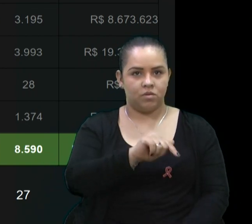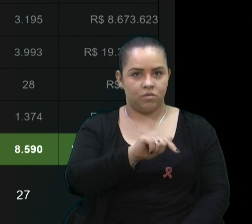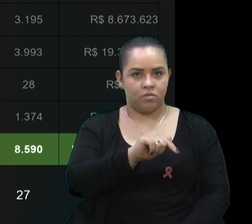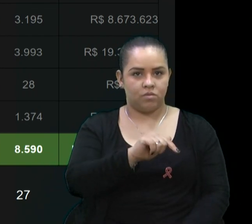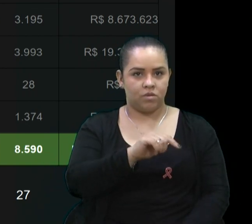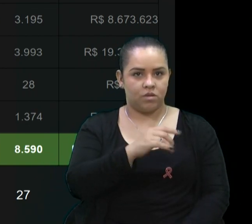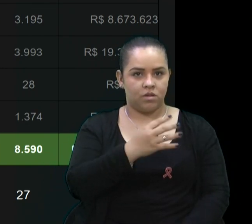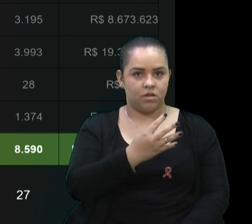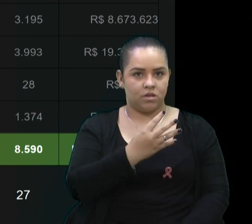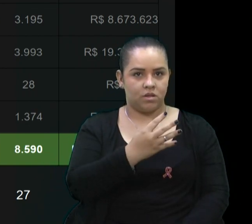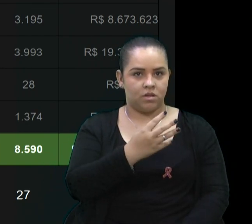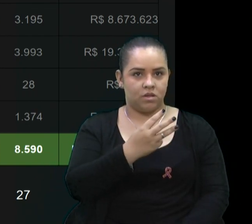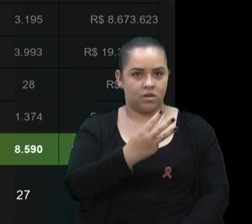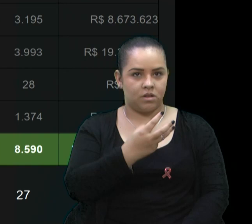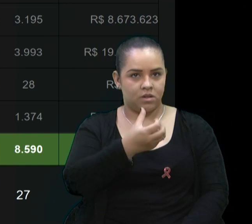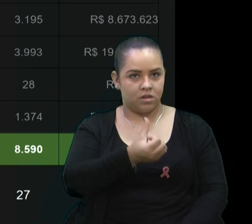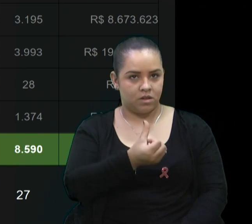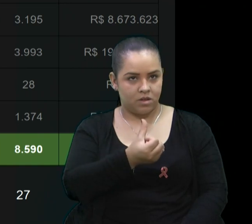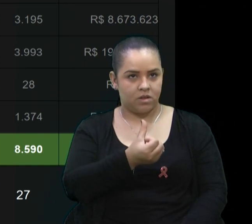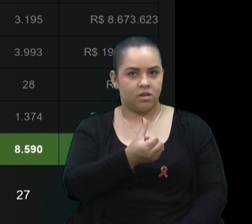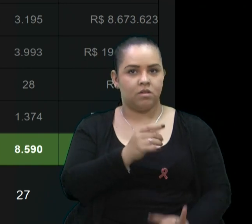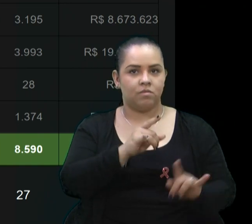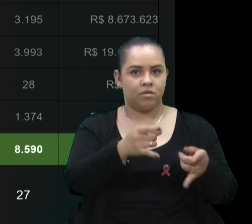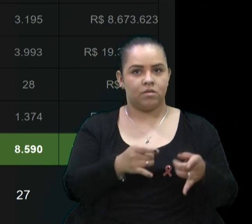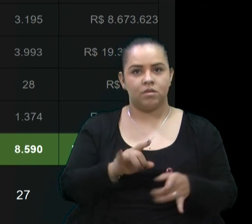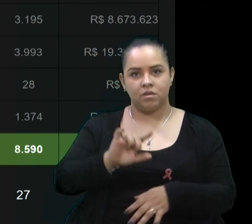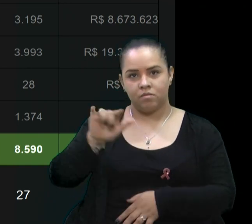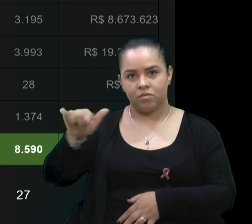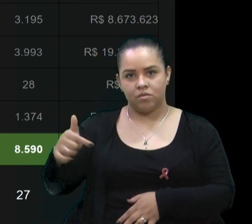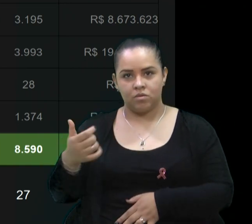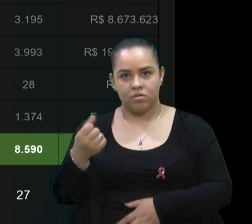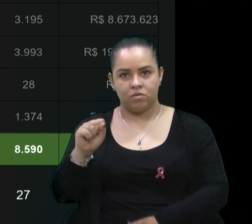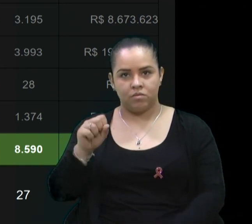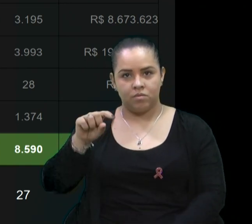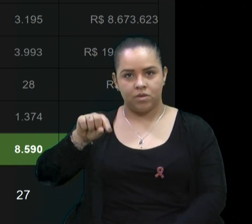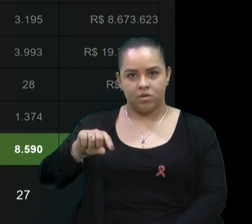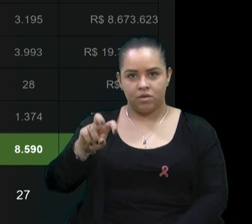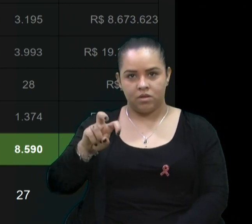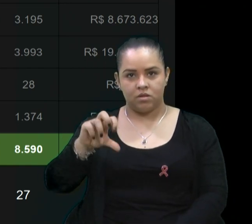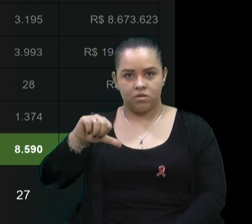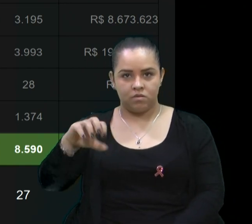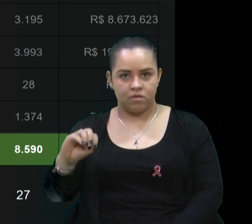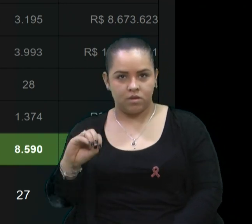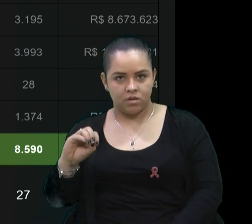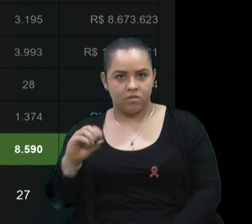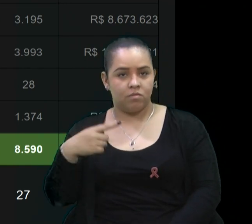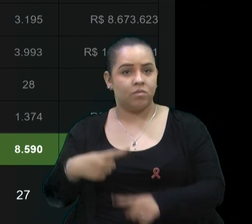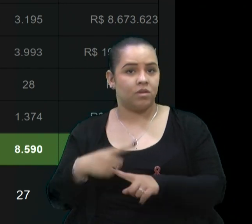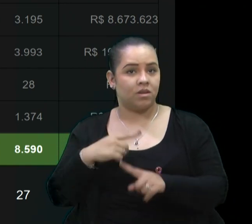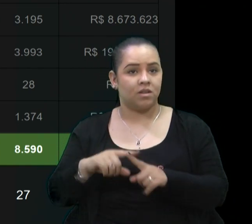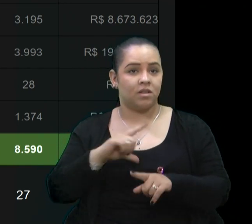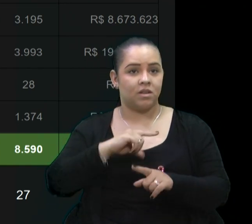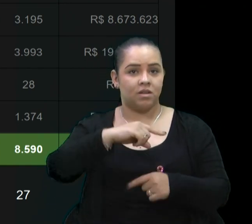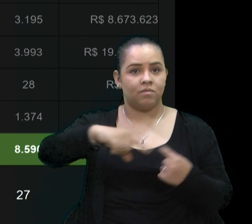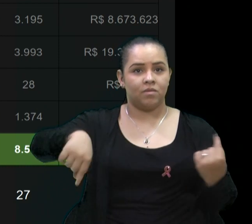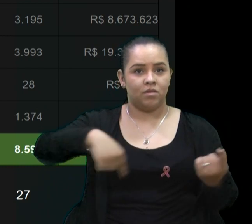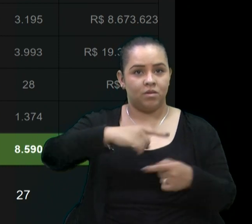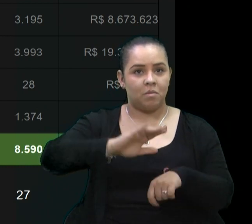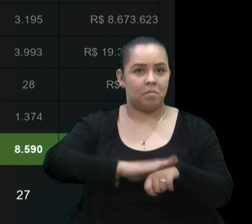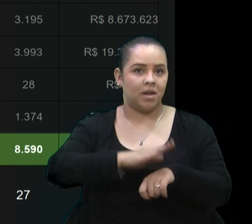e no segundo quadrimestre, 8.590 internações. Isso foi possível porque o giro de leito foi maior.